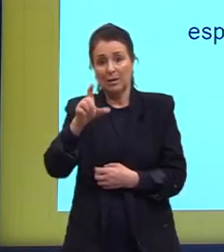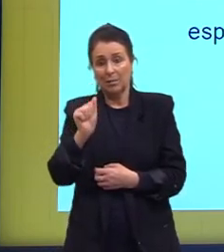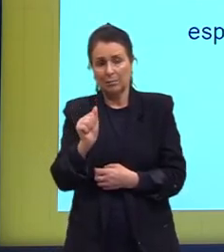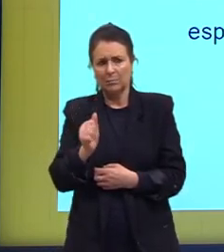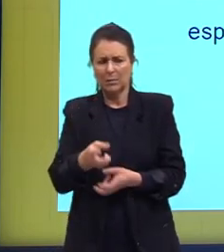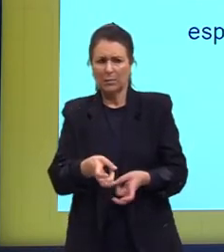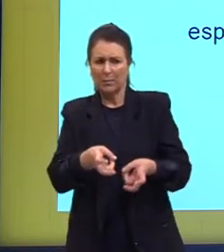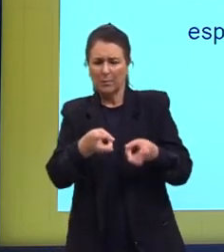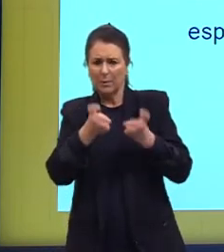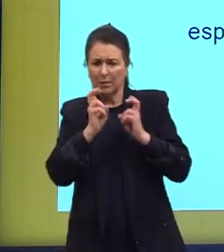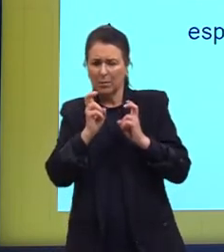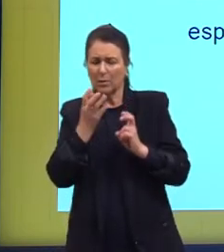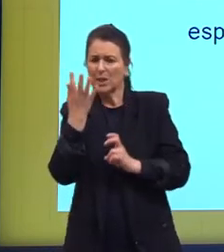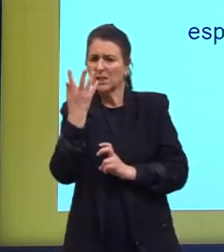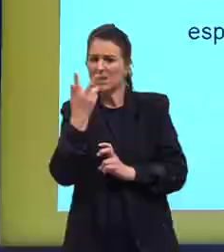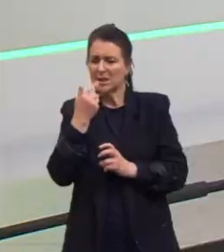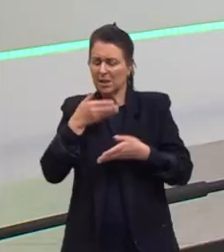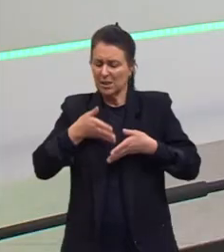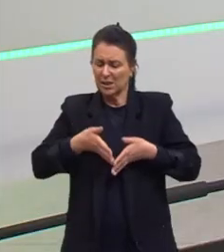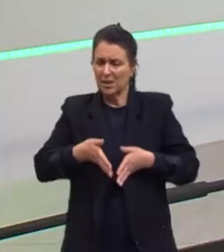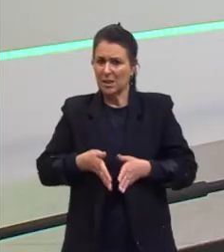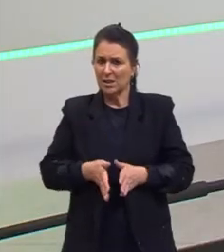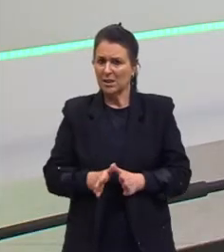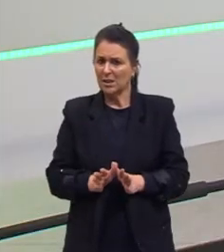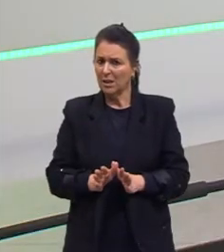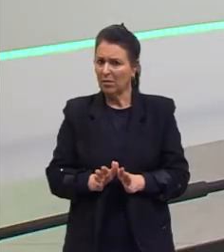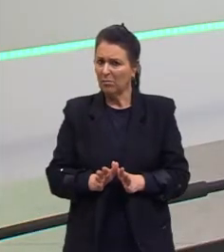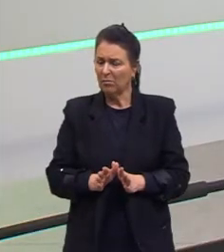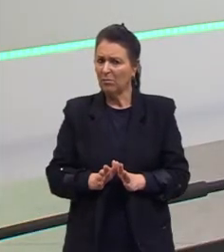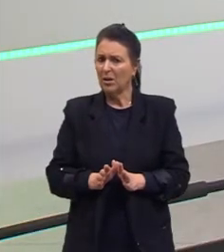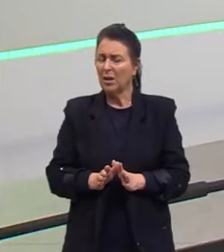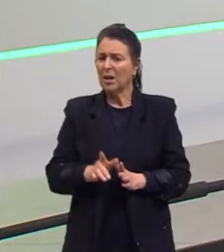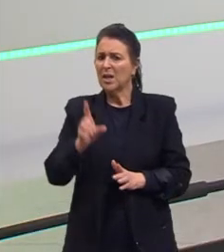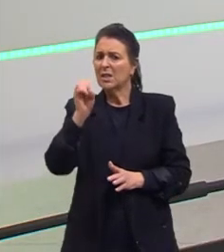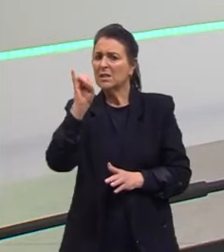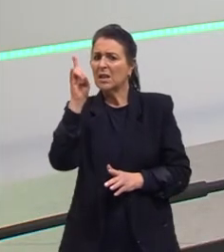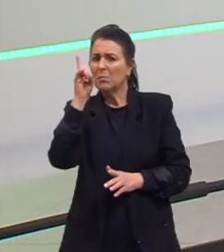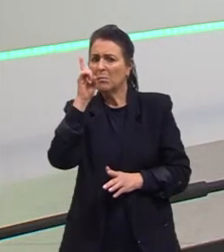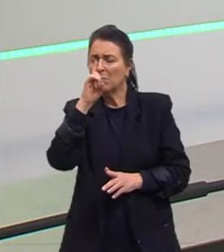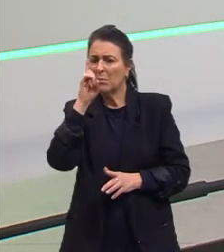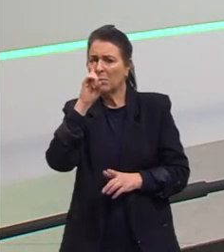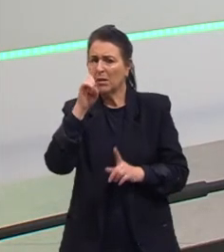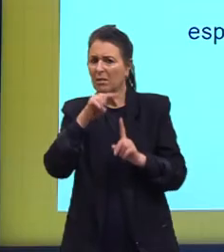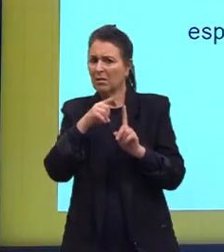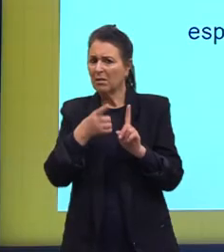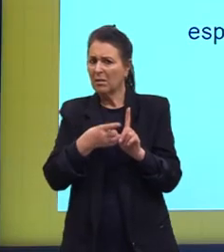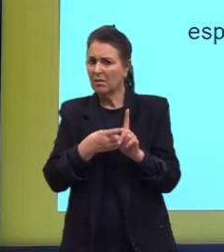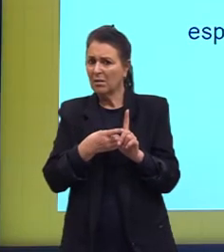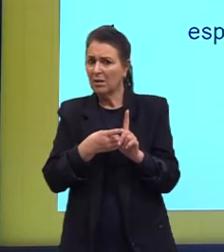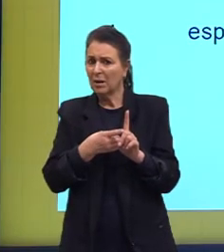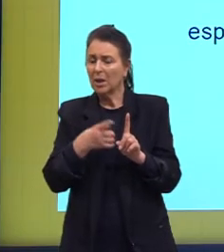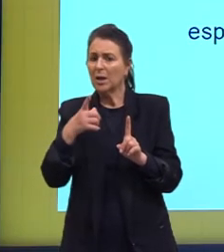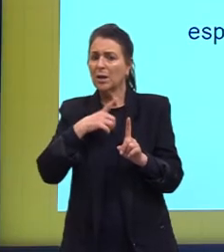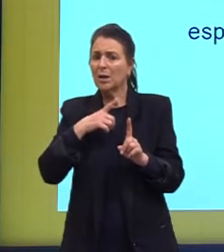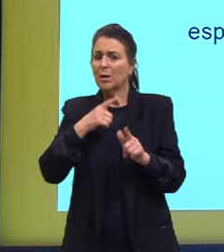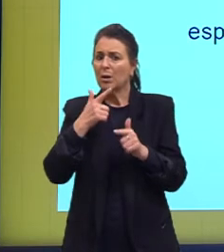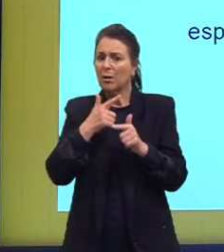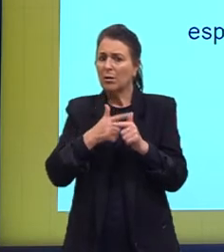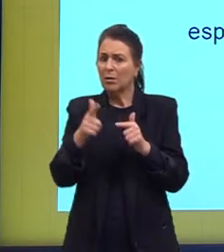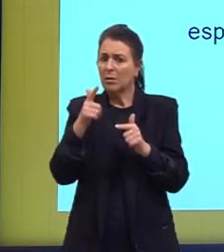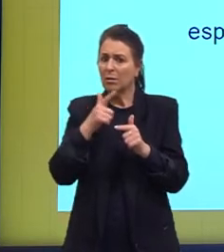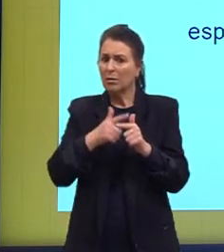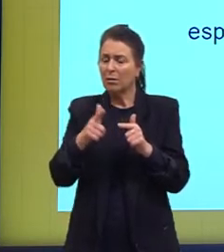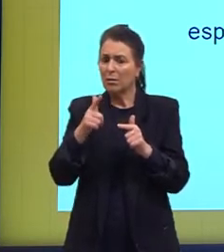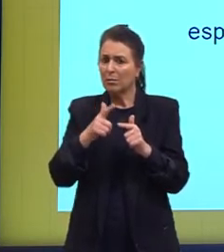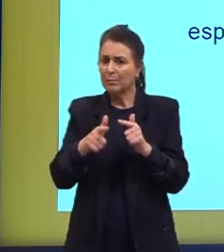dessas gestações que utilizaram esse medicamento, acabaram nascendo com uma rara deformação congênita. Então existe tanto